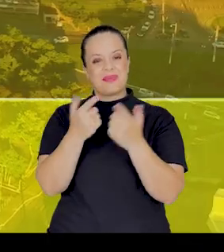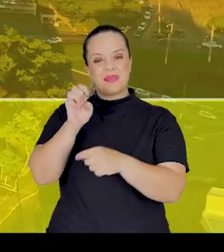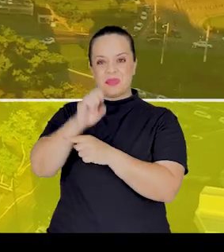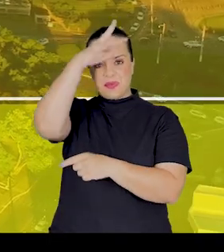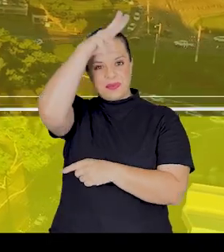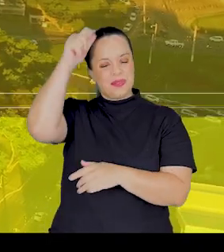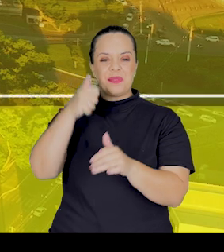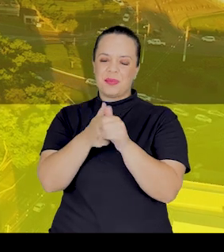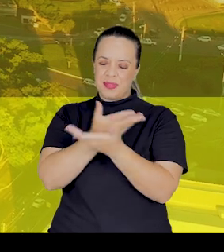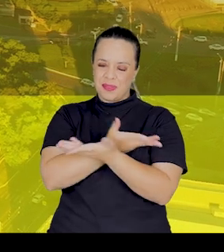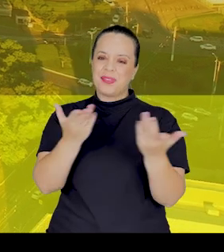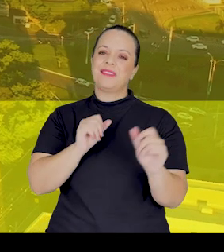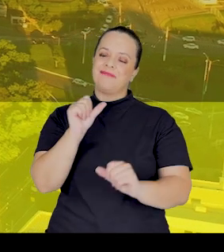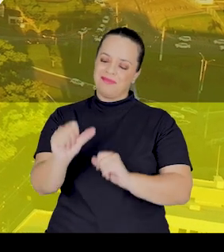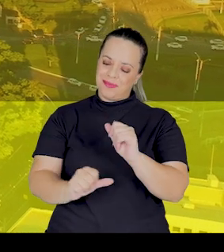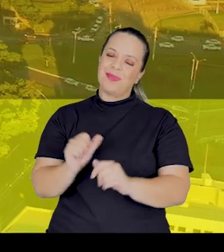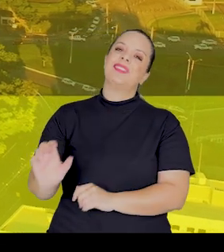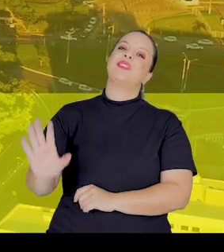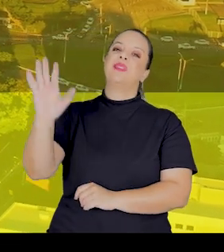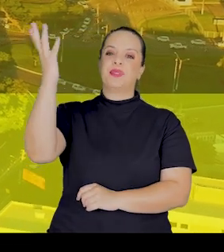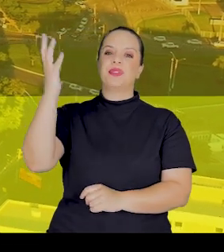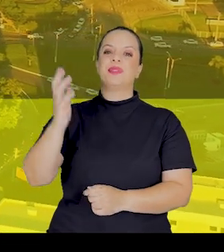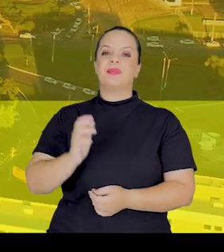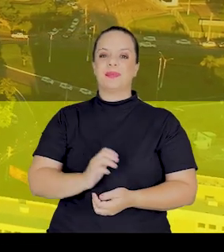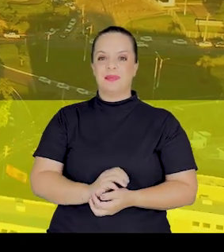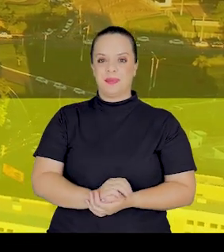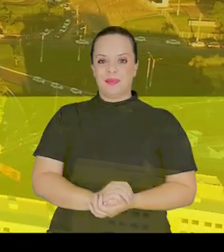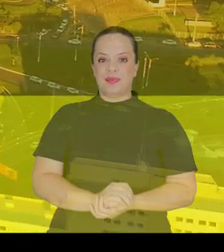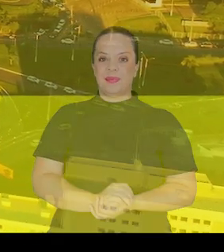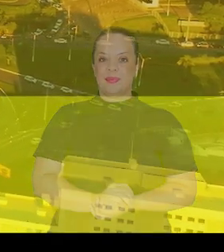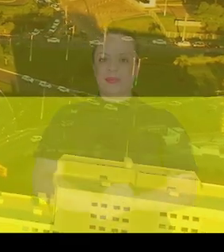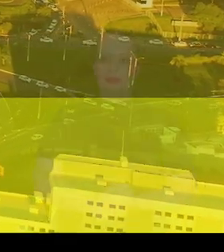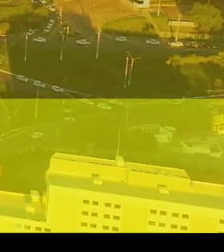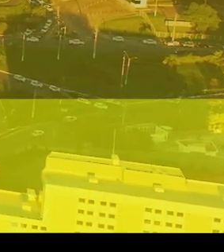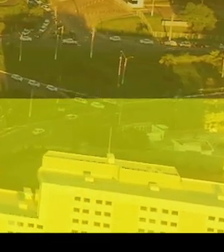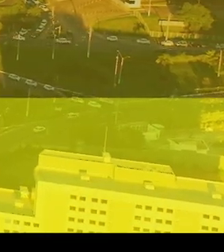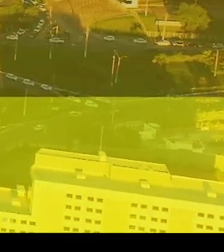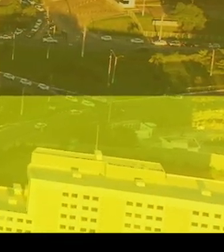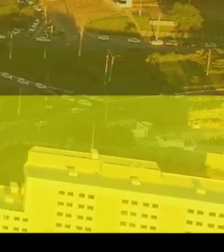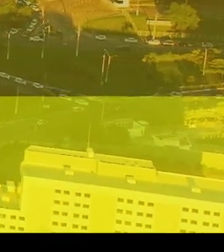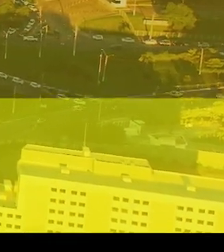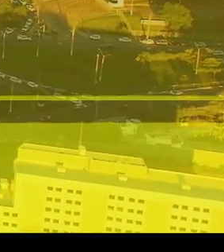Assembleia Legislativa do Estado de Mato Grosso. Perto de você, para a mudança acontecer. Legenda